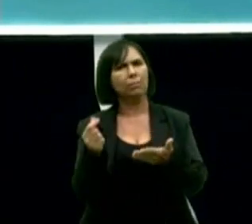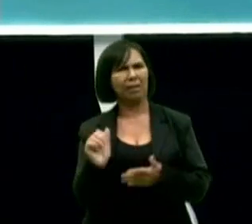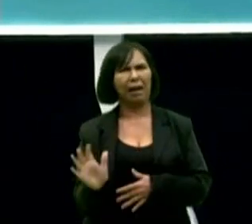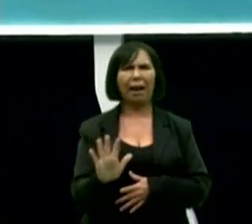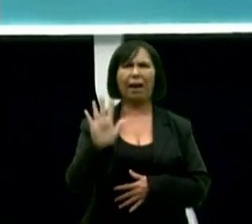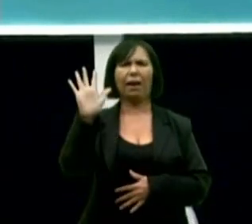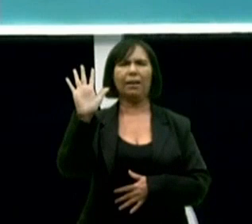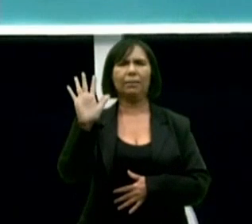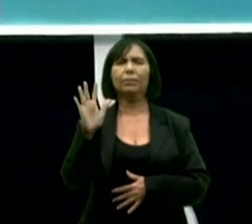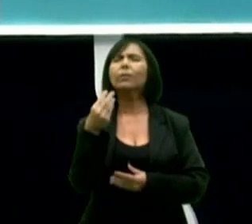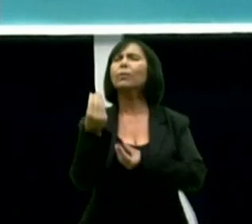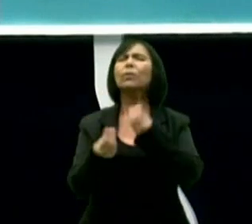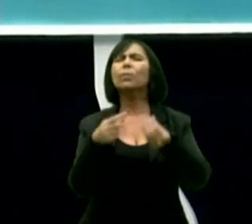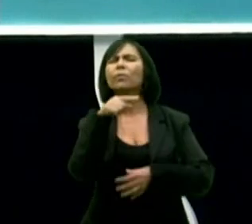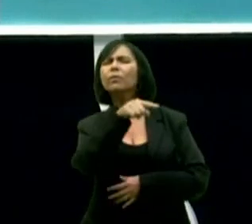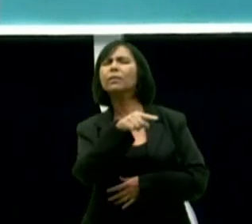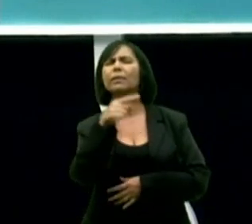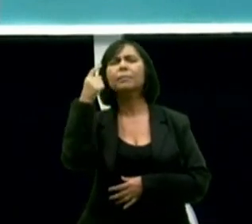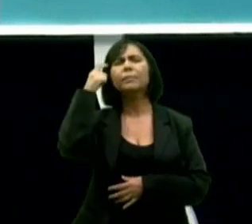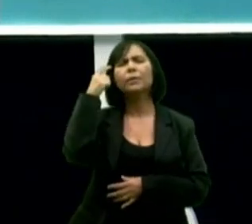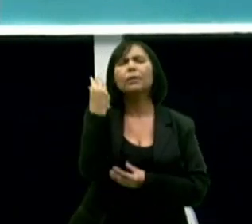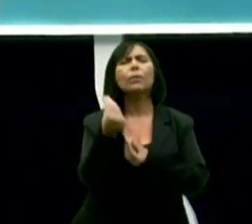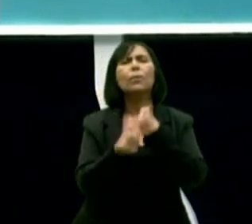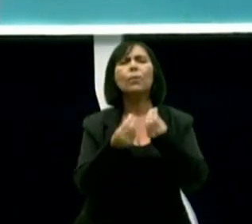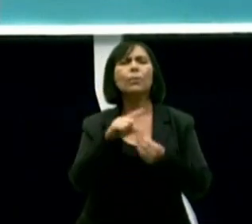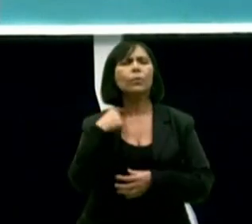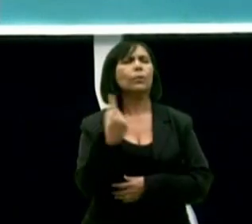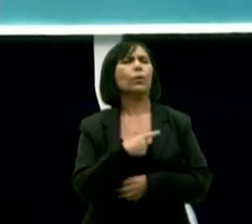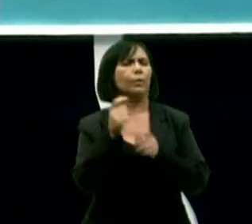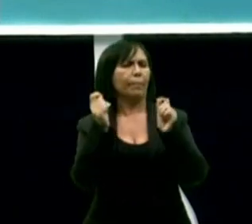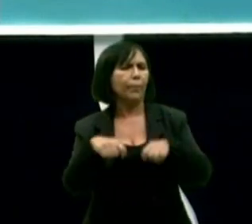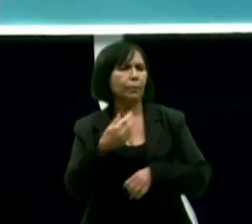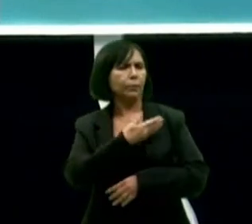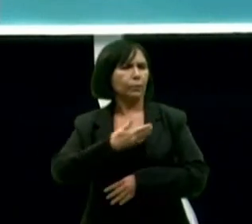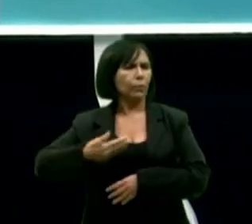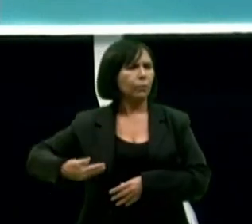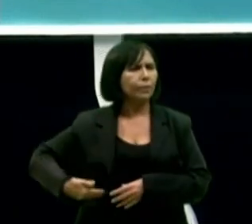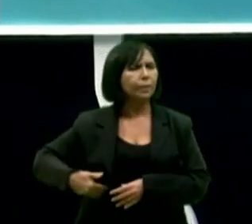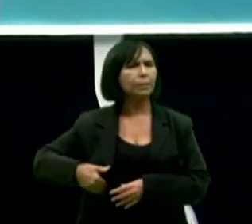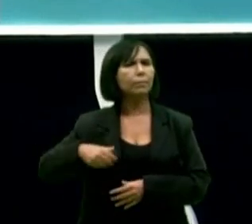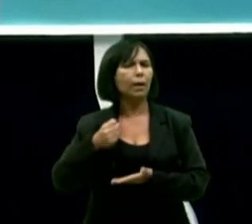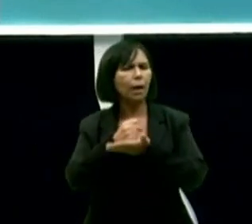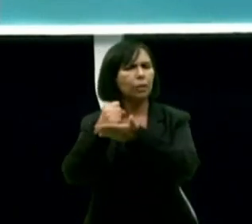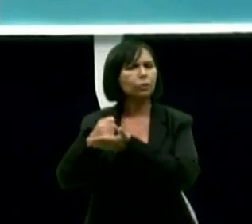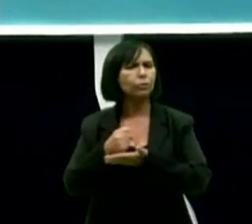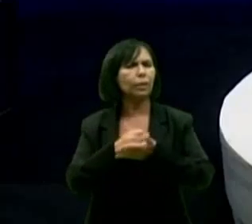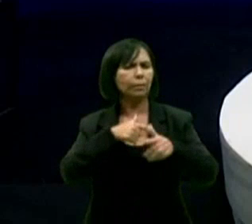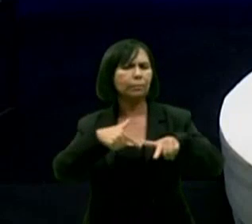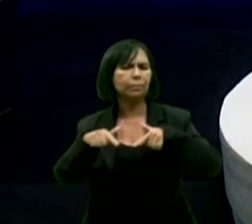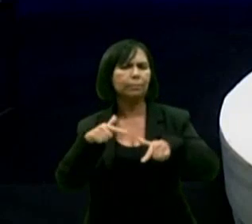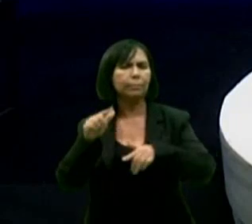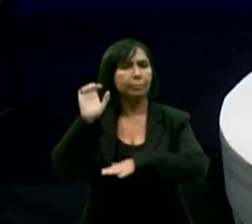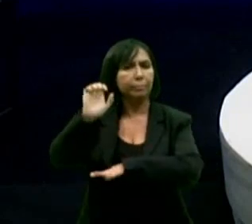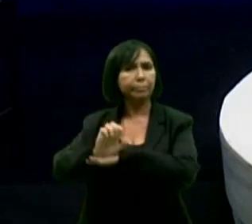você enxerga que a gente pode, enquanto governo do Estado, facilitar a geração de emprego no Estado?